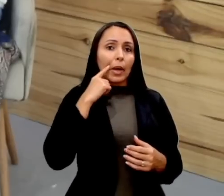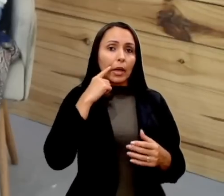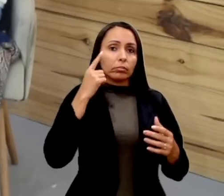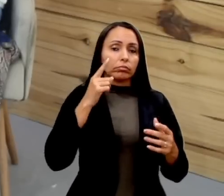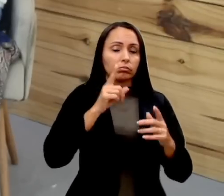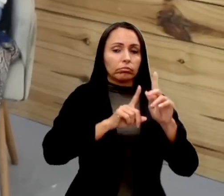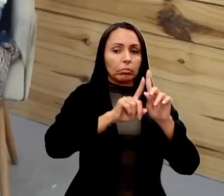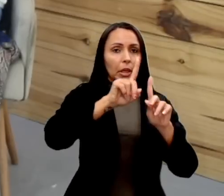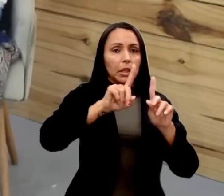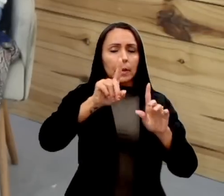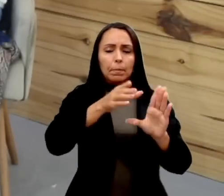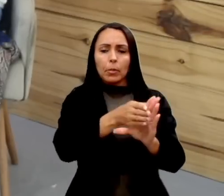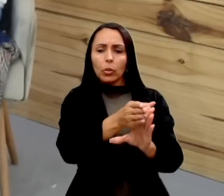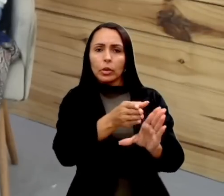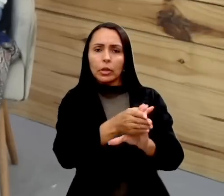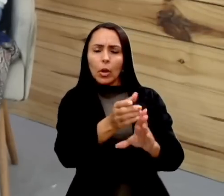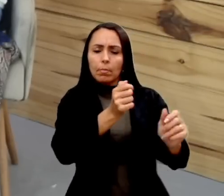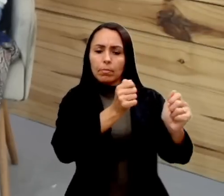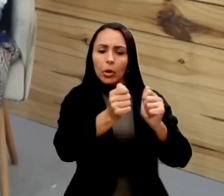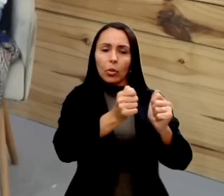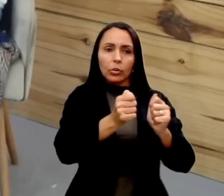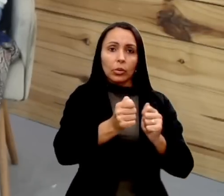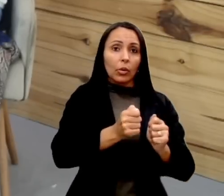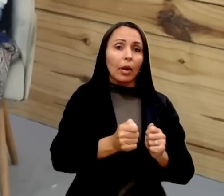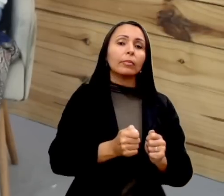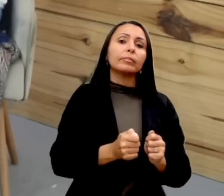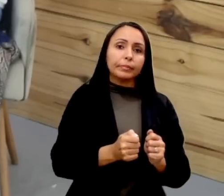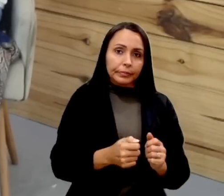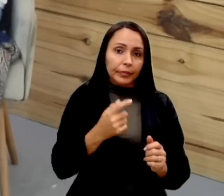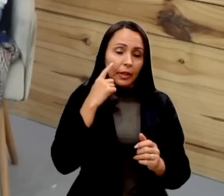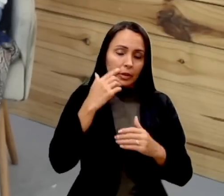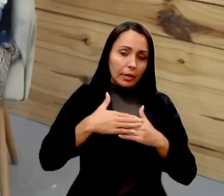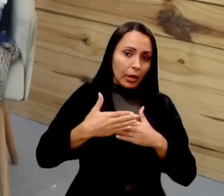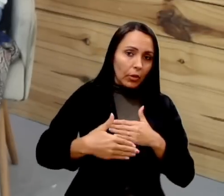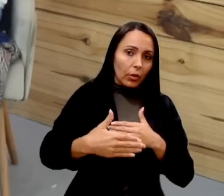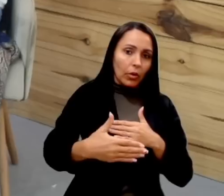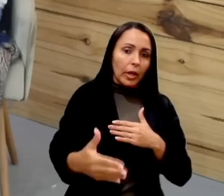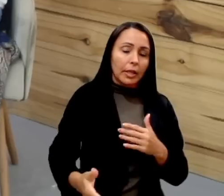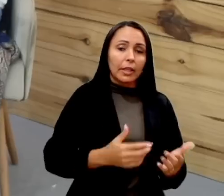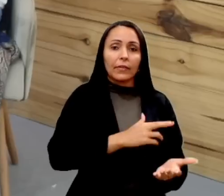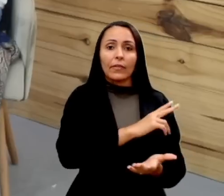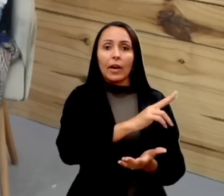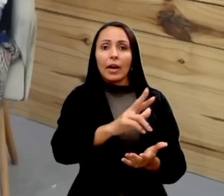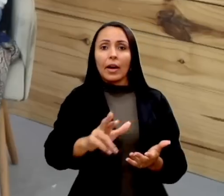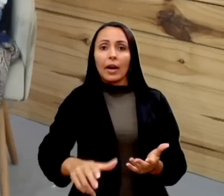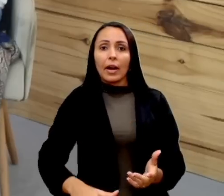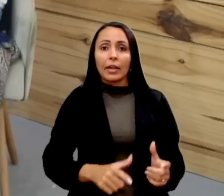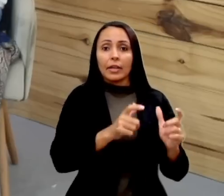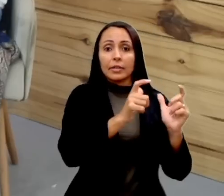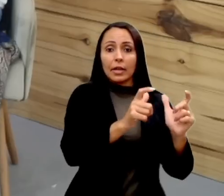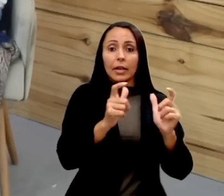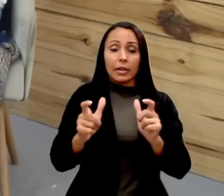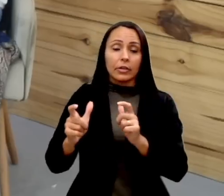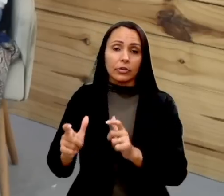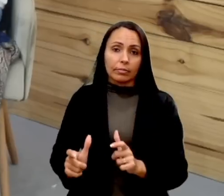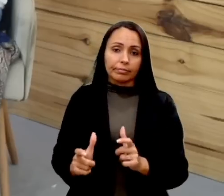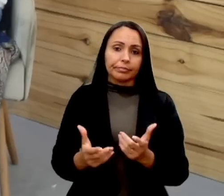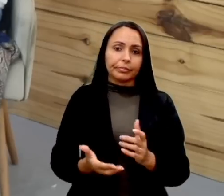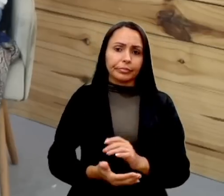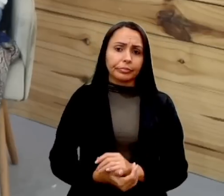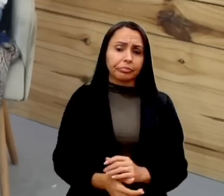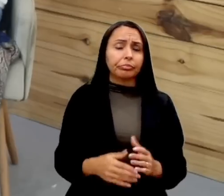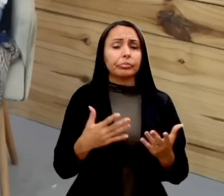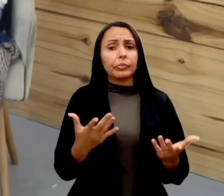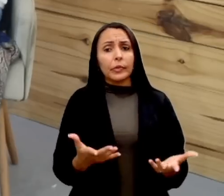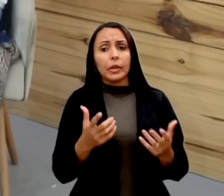para monitorar e controlar as operações decorrentes das várias áreas funcionais de uma organização. seja nas